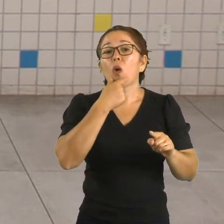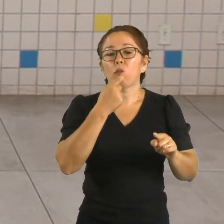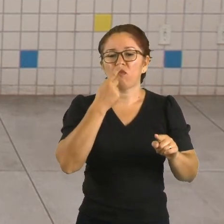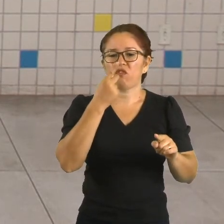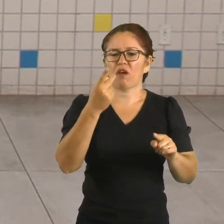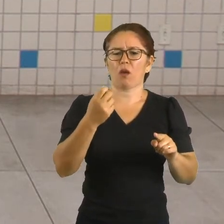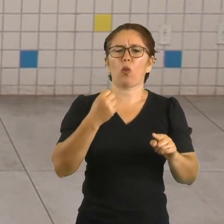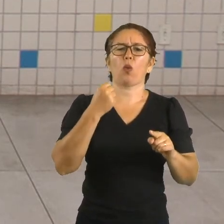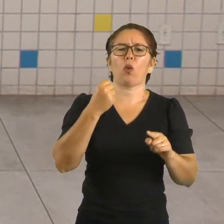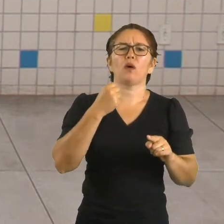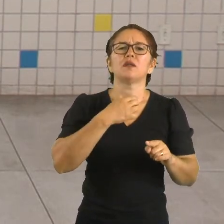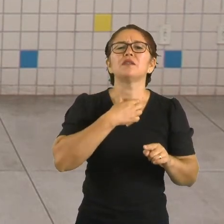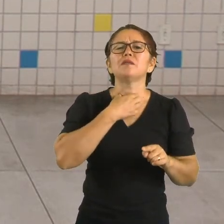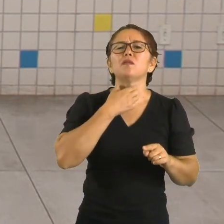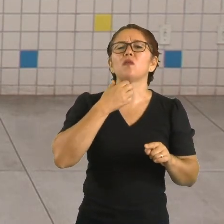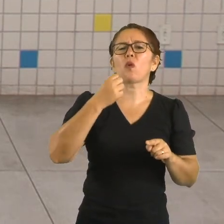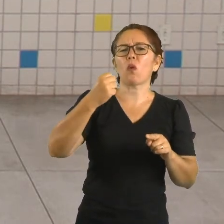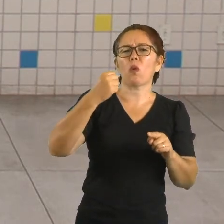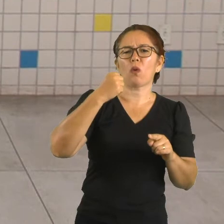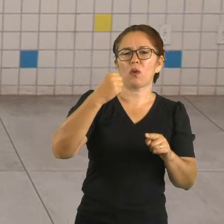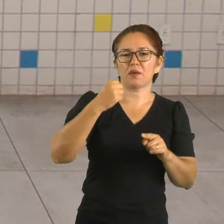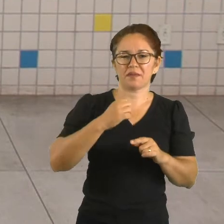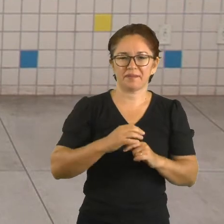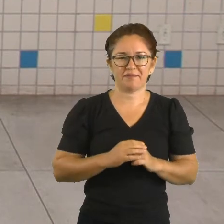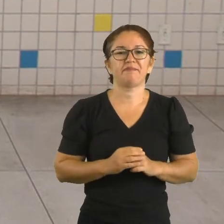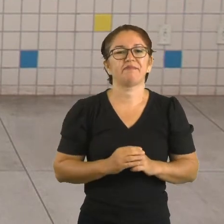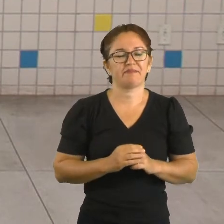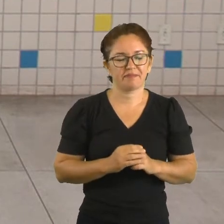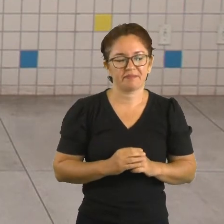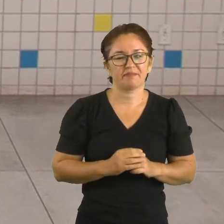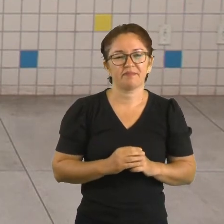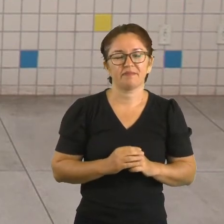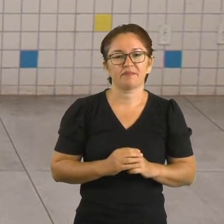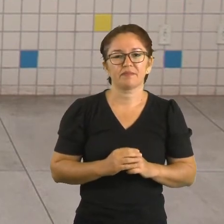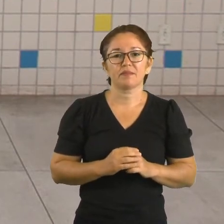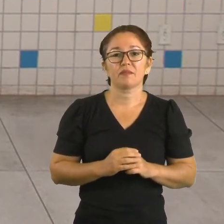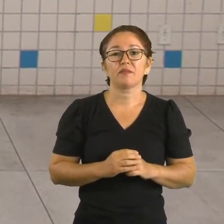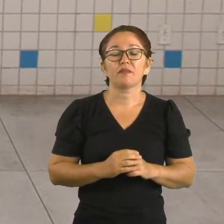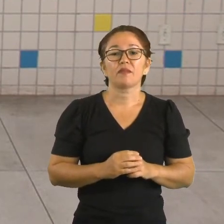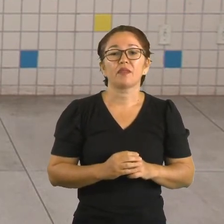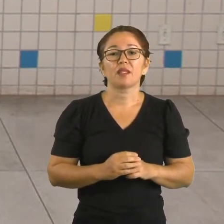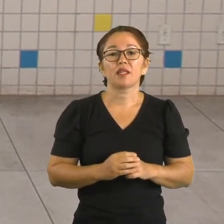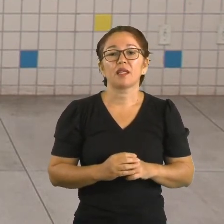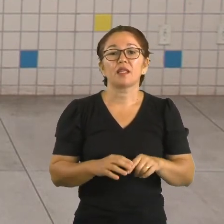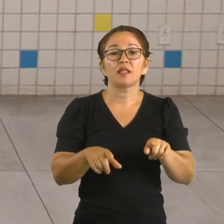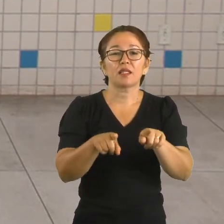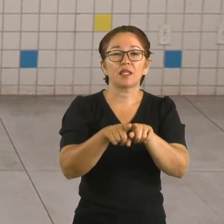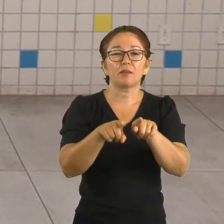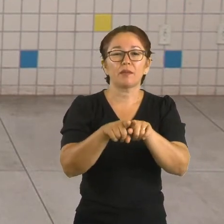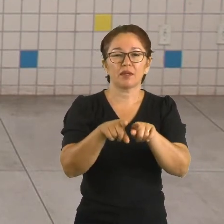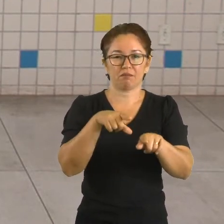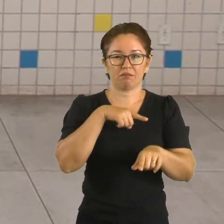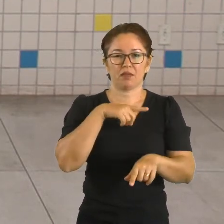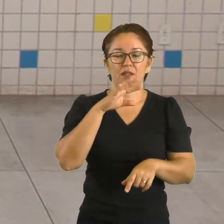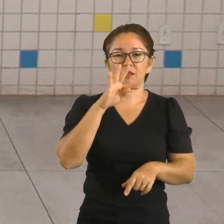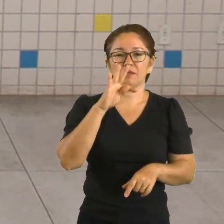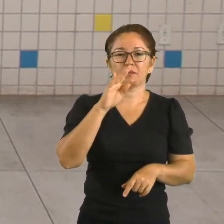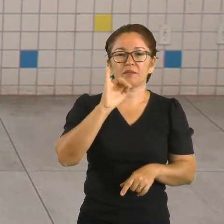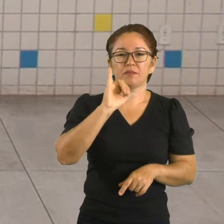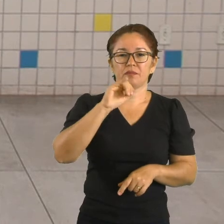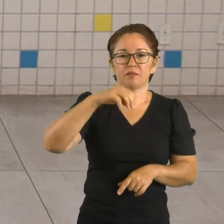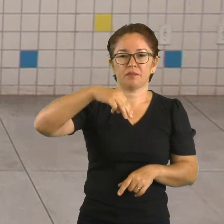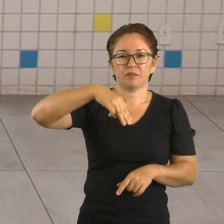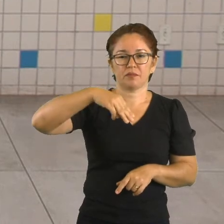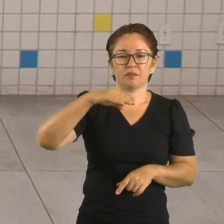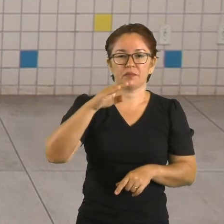voz mais estridente. O timbre também, pessoal, é a característica do som que nos permite distinguir, tá? O som